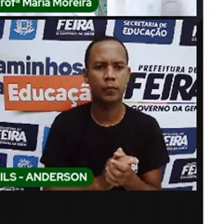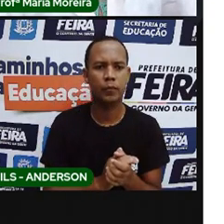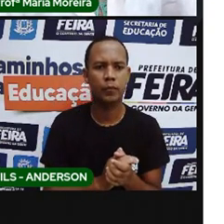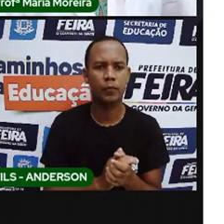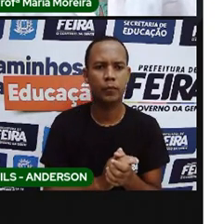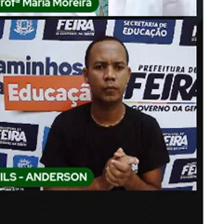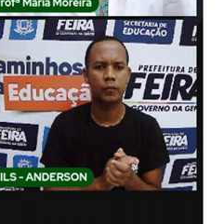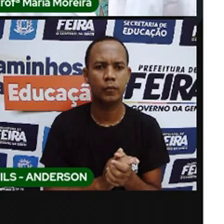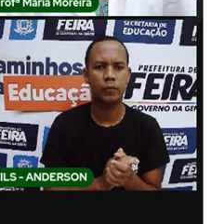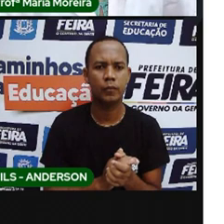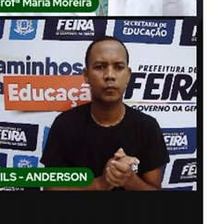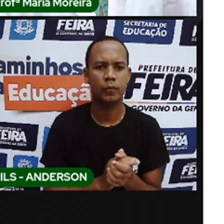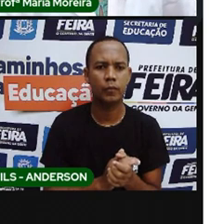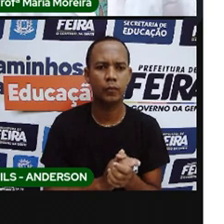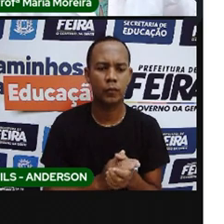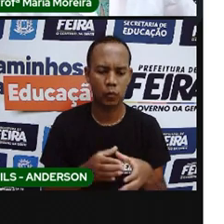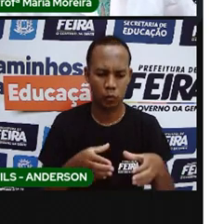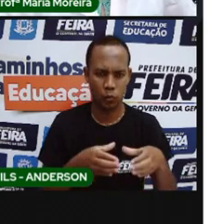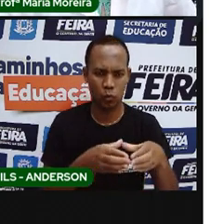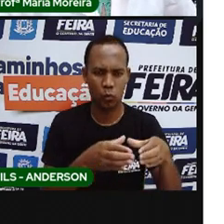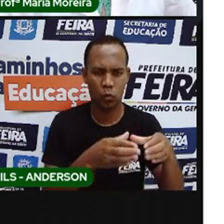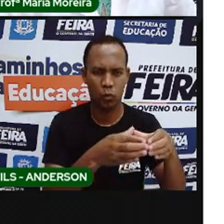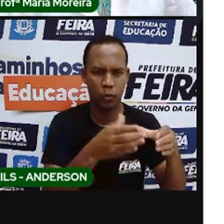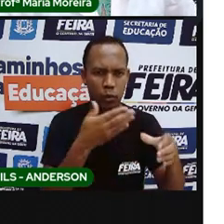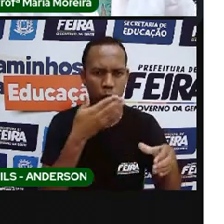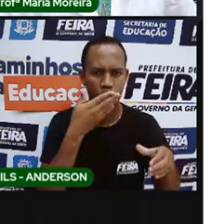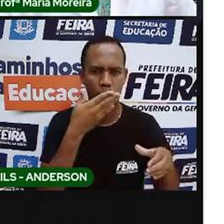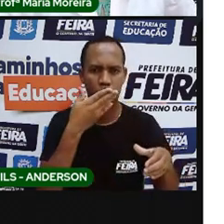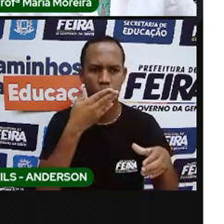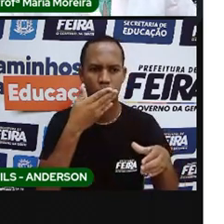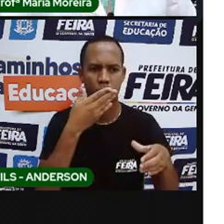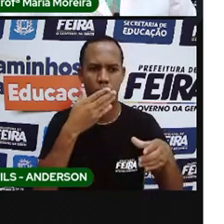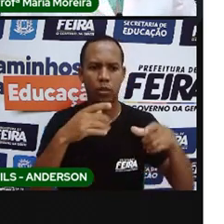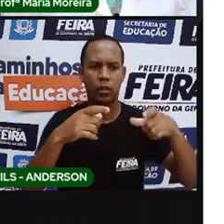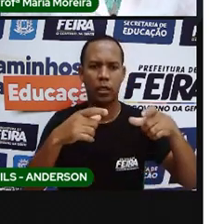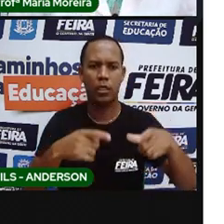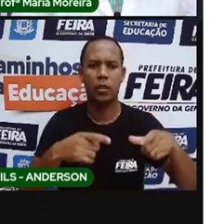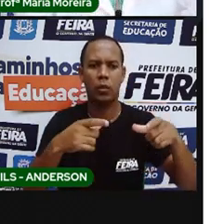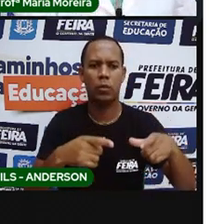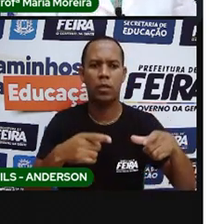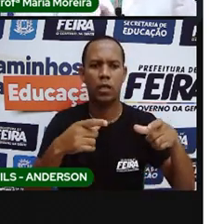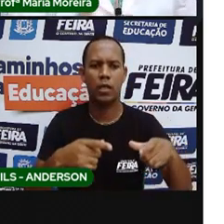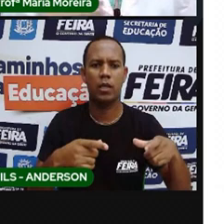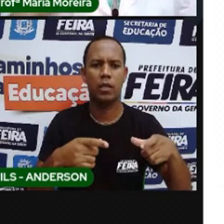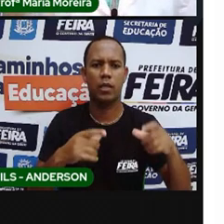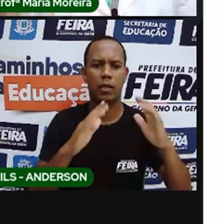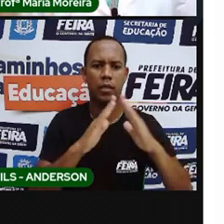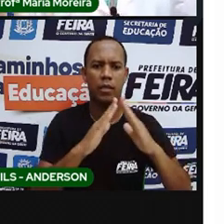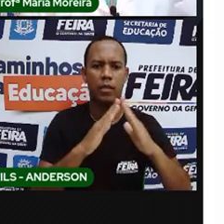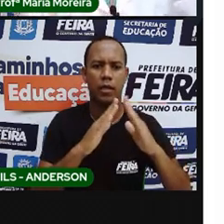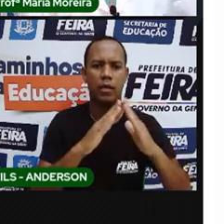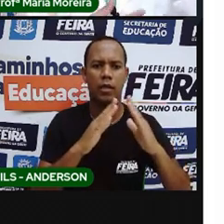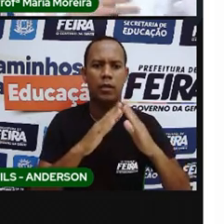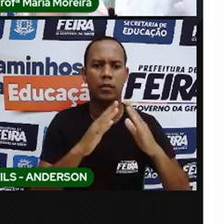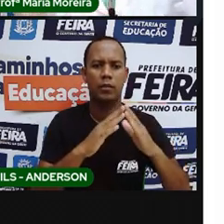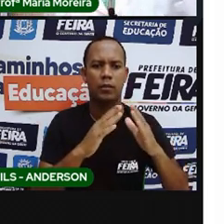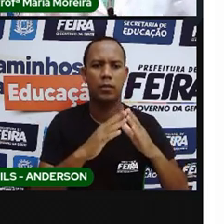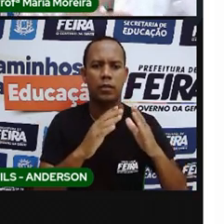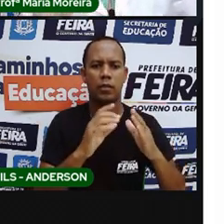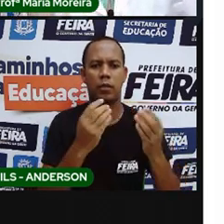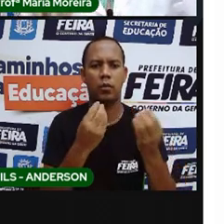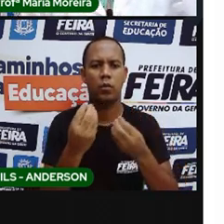indígenas moravam em aldeias, que são pequenas comunidades, né? E aí, essas aldeias, eles tinham uma